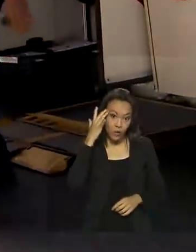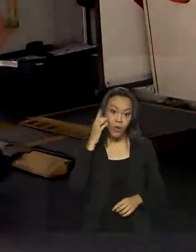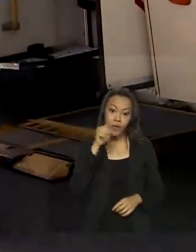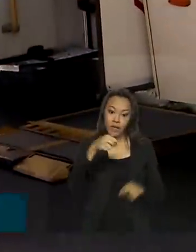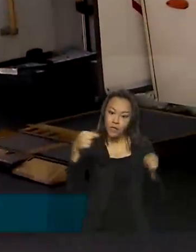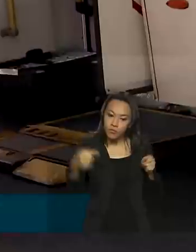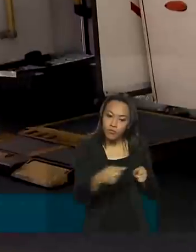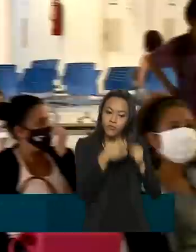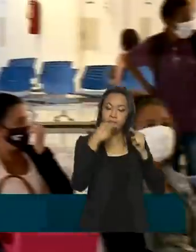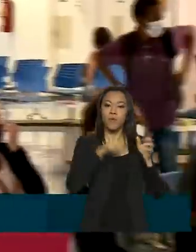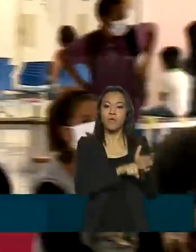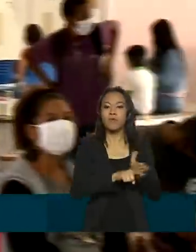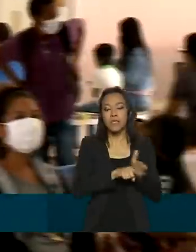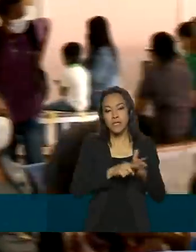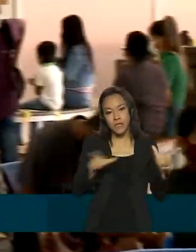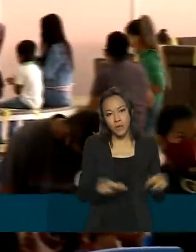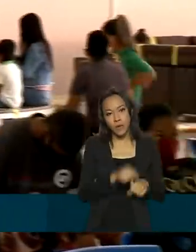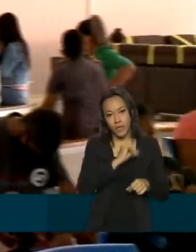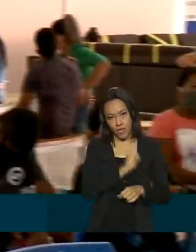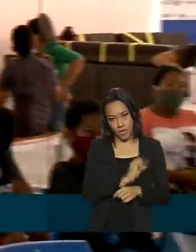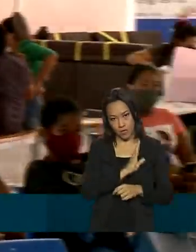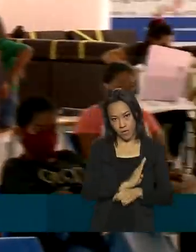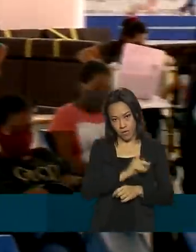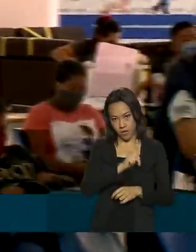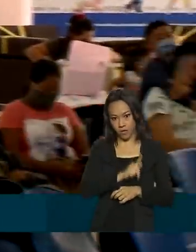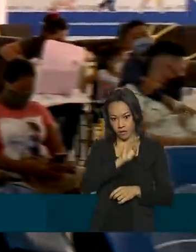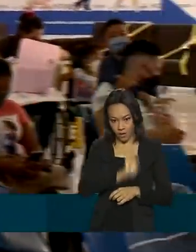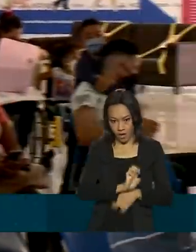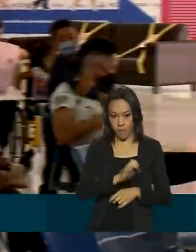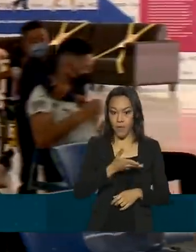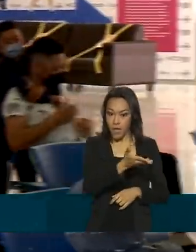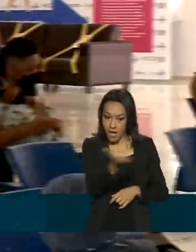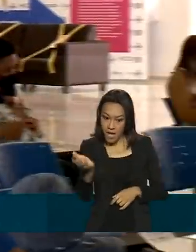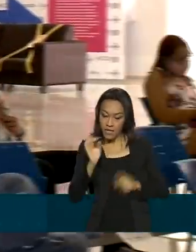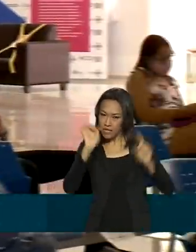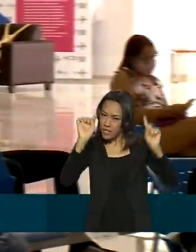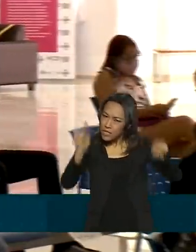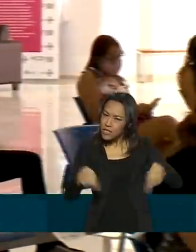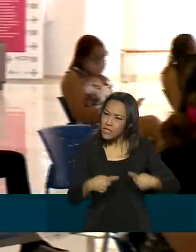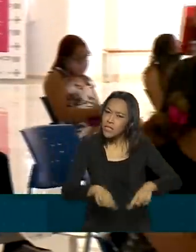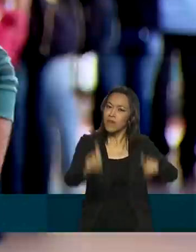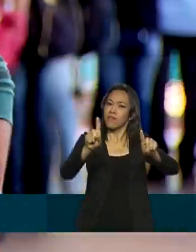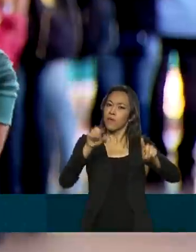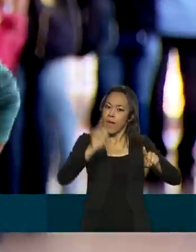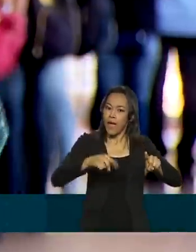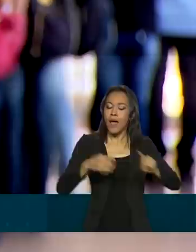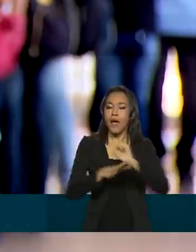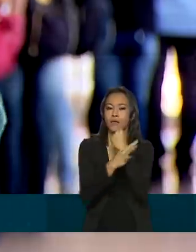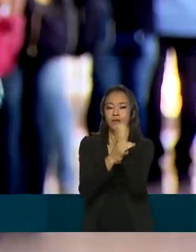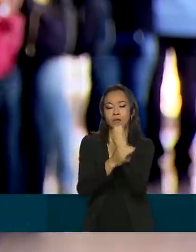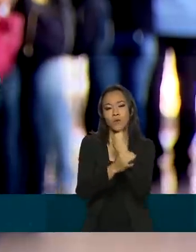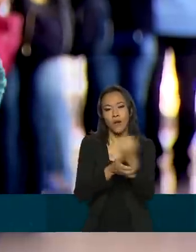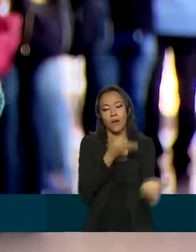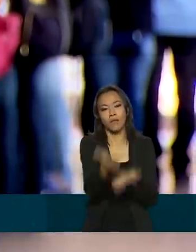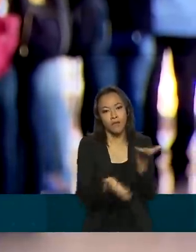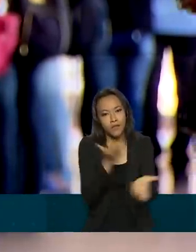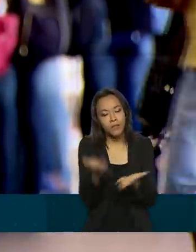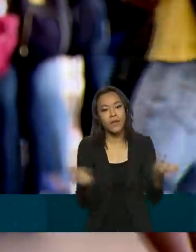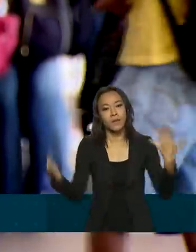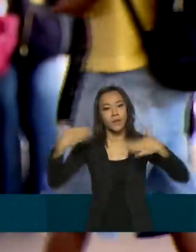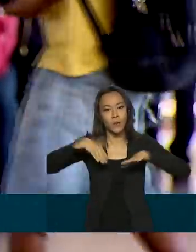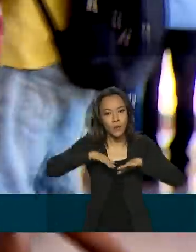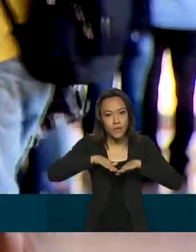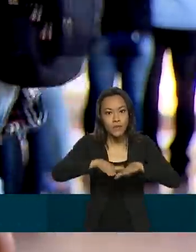acordo com o IBGE. O desafio da rede de atenção é acolher, garantir mais acesso e inclusão e